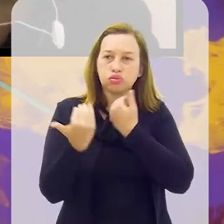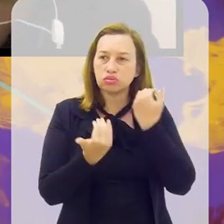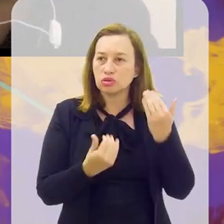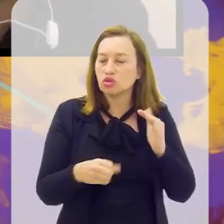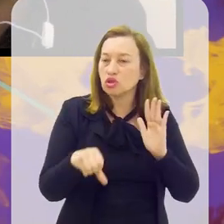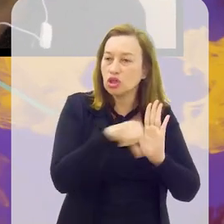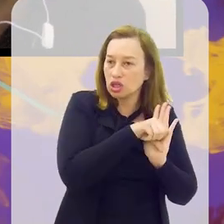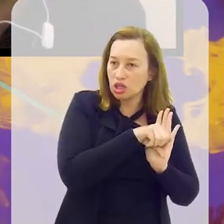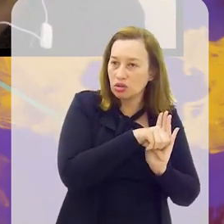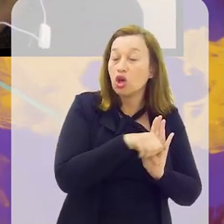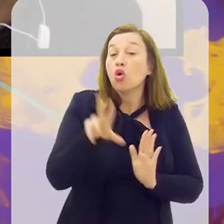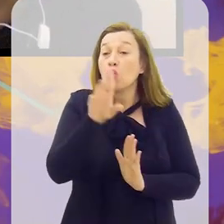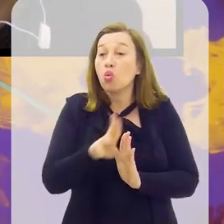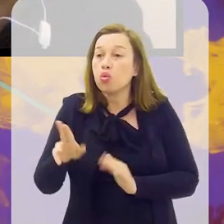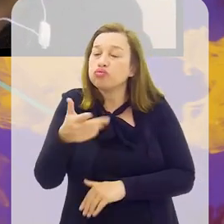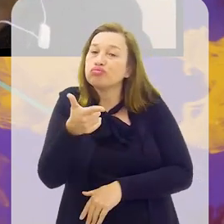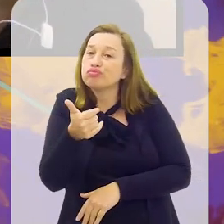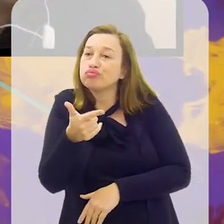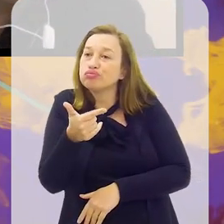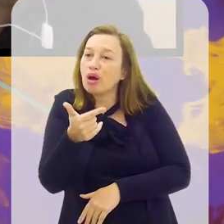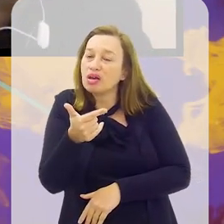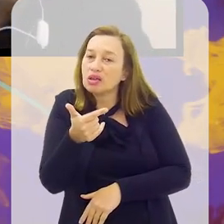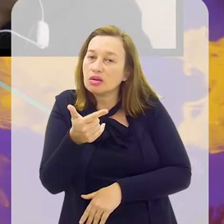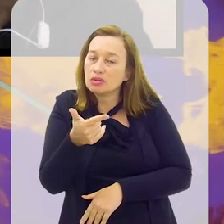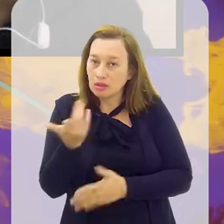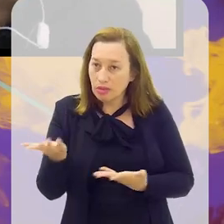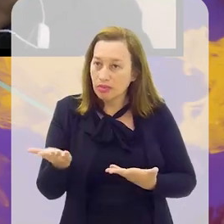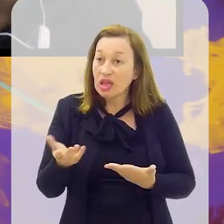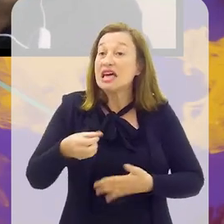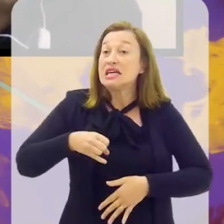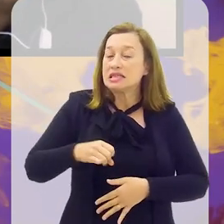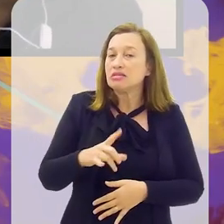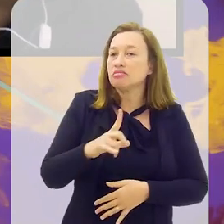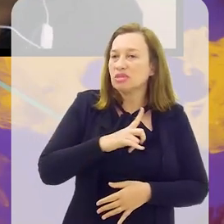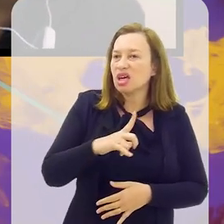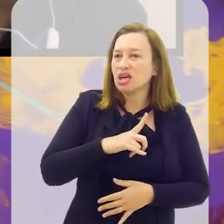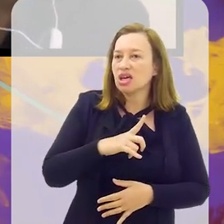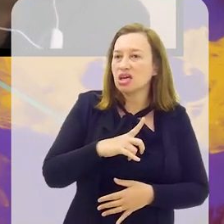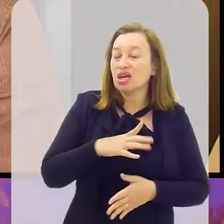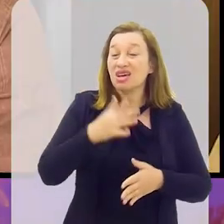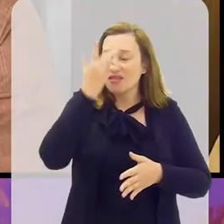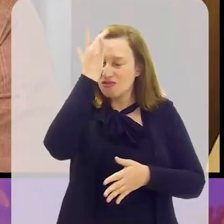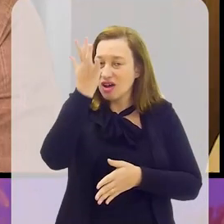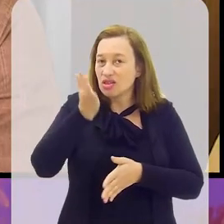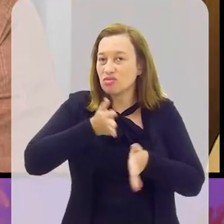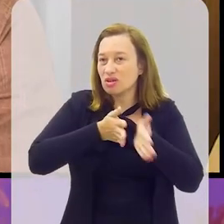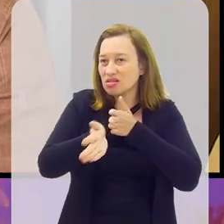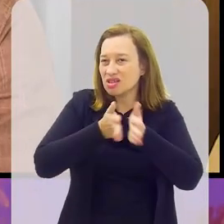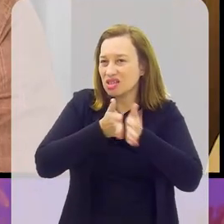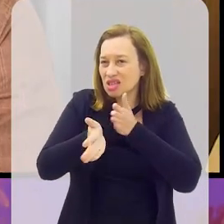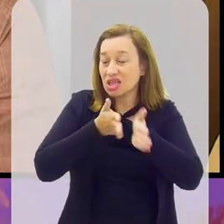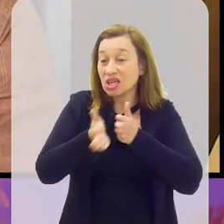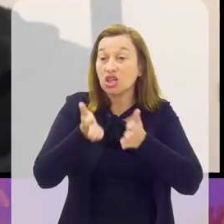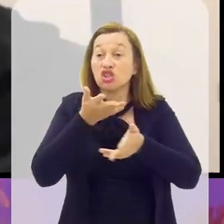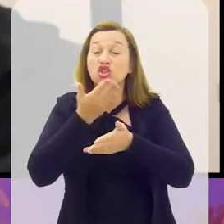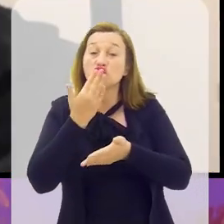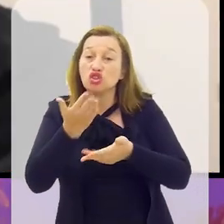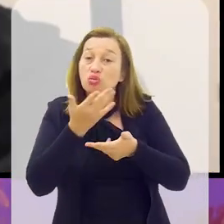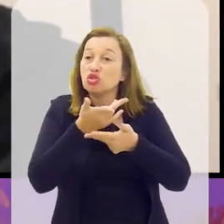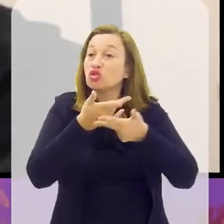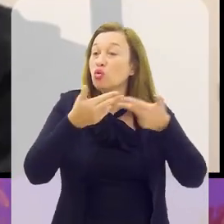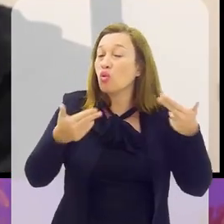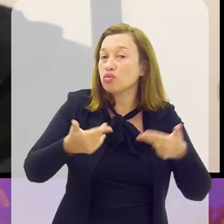homicídios, resultados de uso de arma, inclusive de arma de fogo. Se você tem fácil acesso a esse tipo